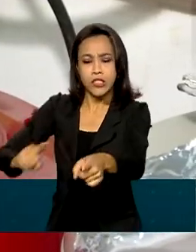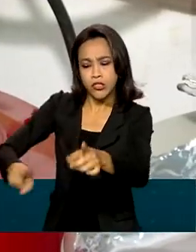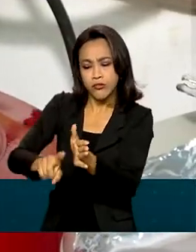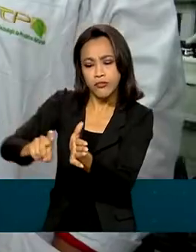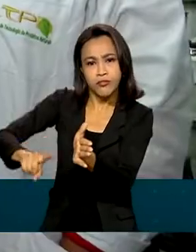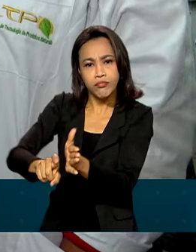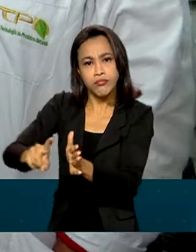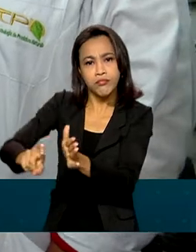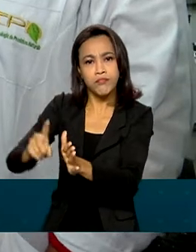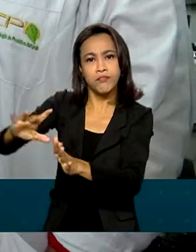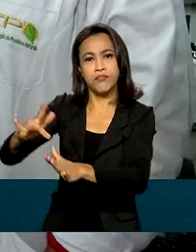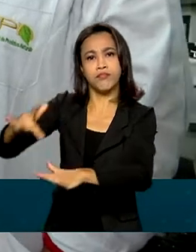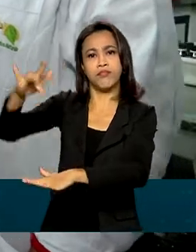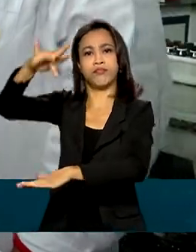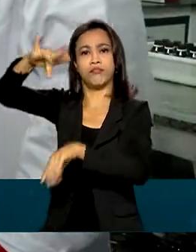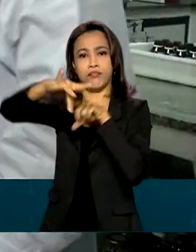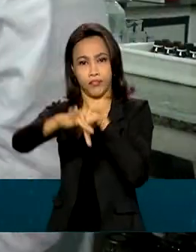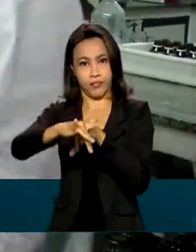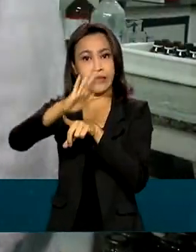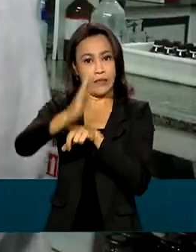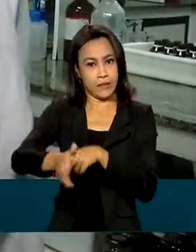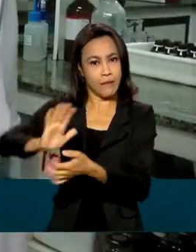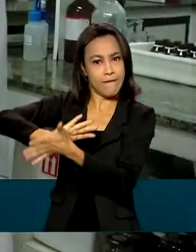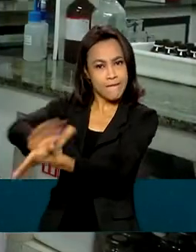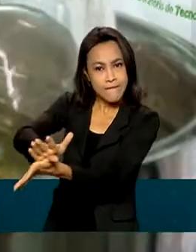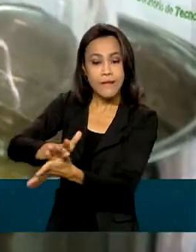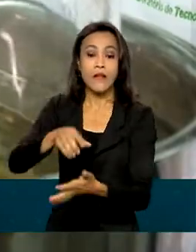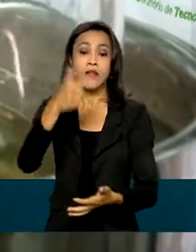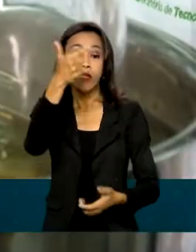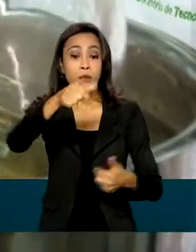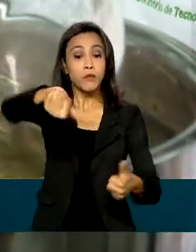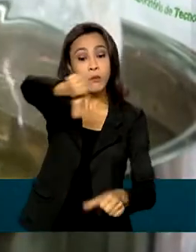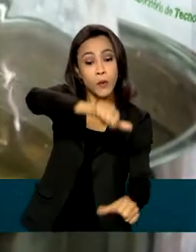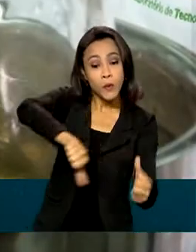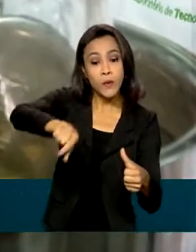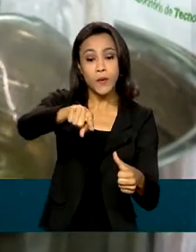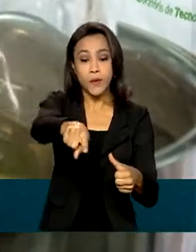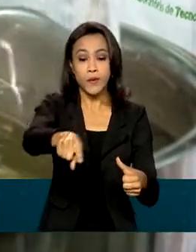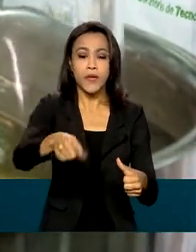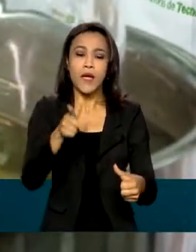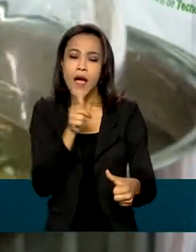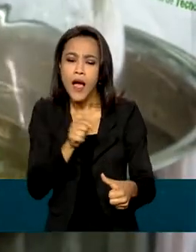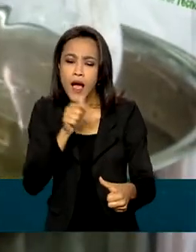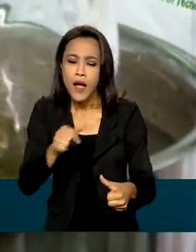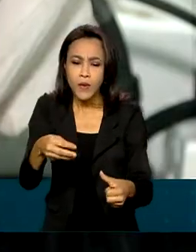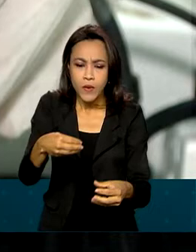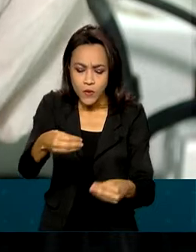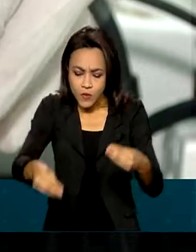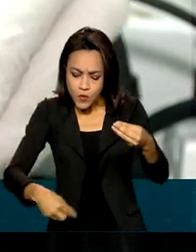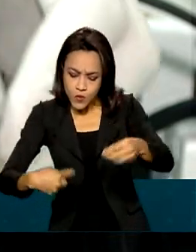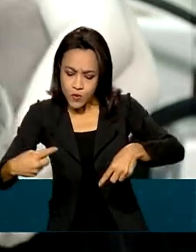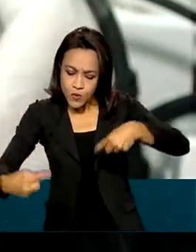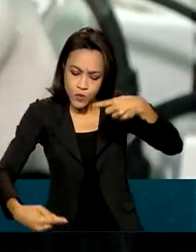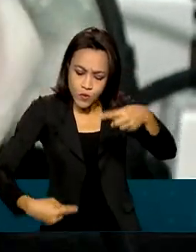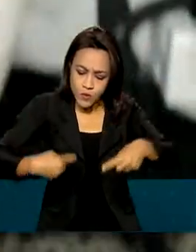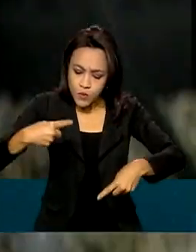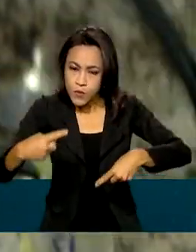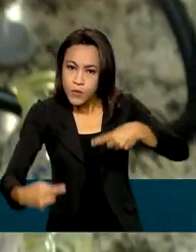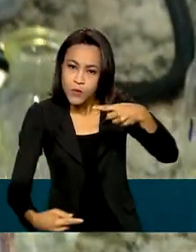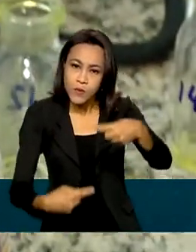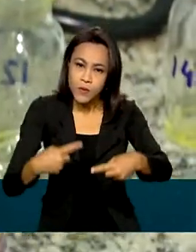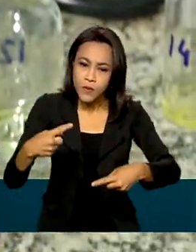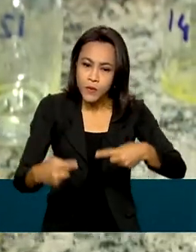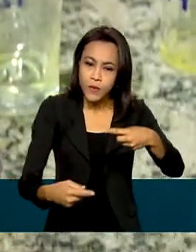Depois, o óleo é transformado em outro líquido solúvel em água, uma nanoemulsão. Uma pequena quantidade